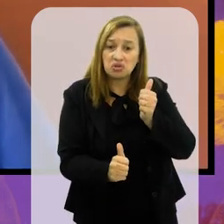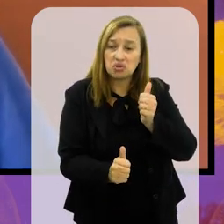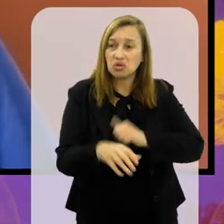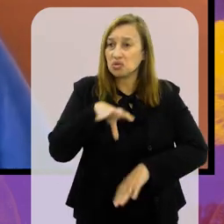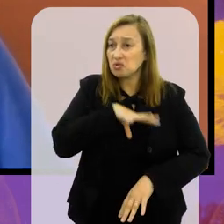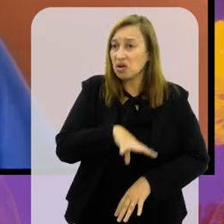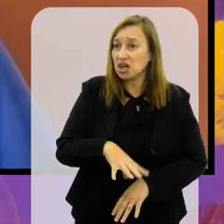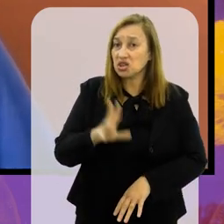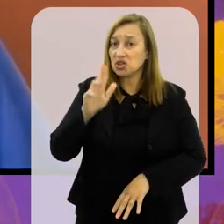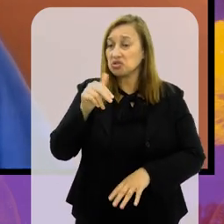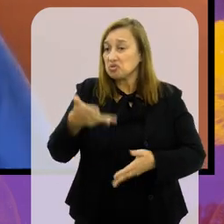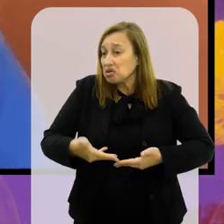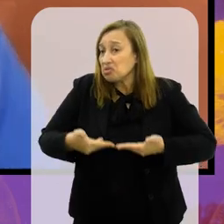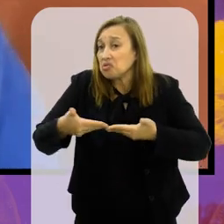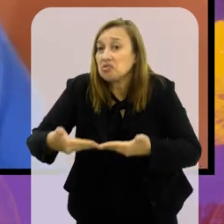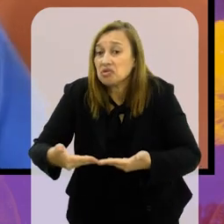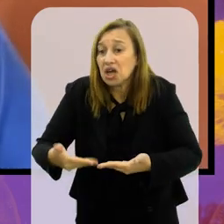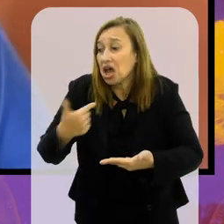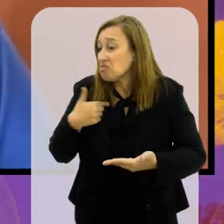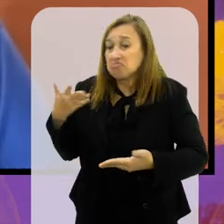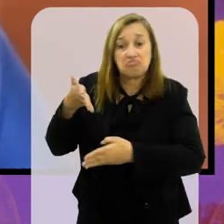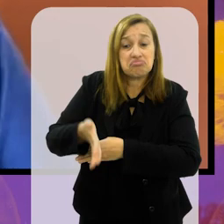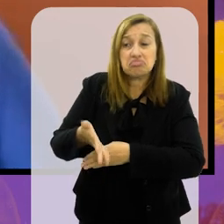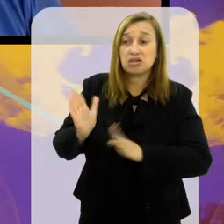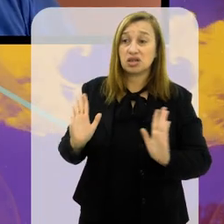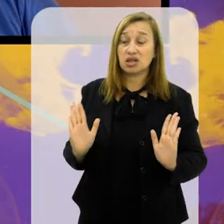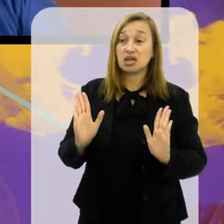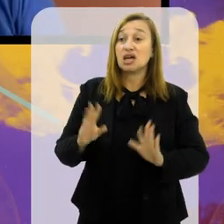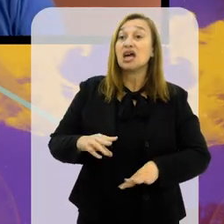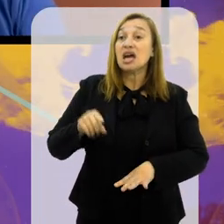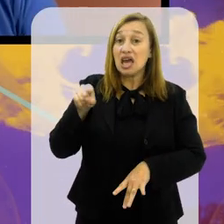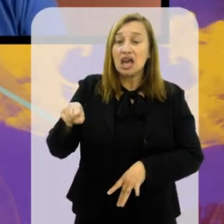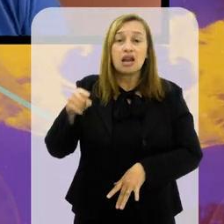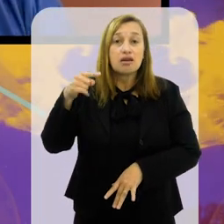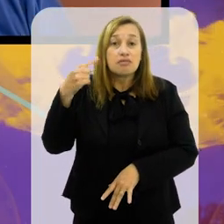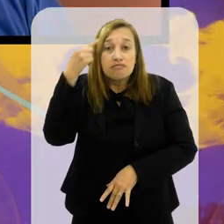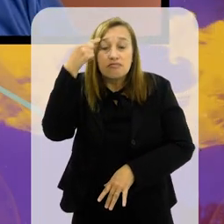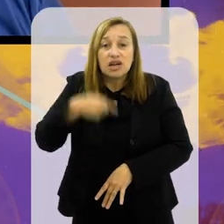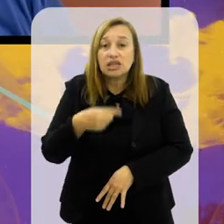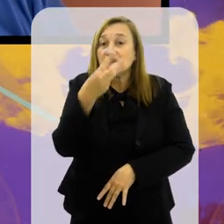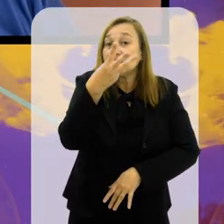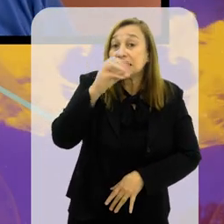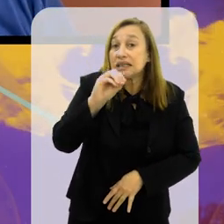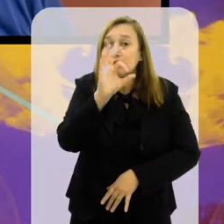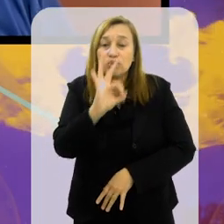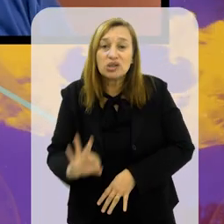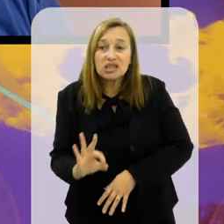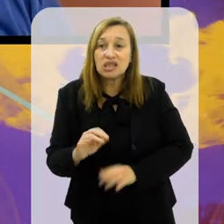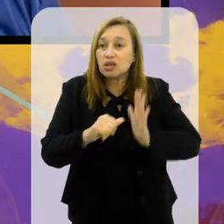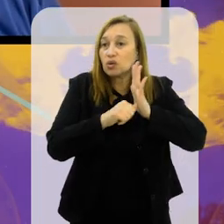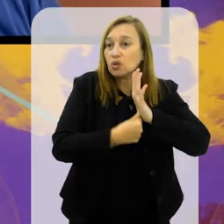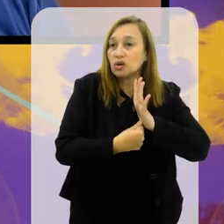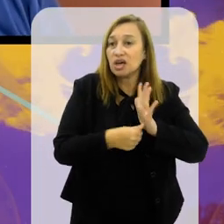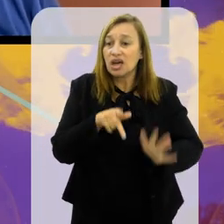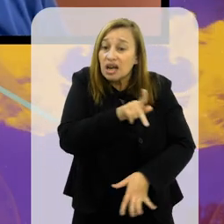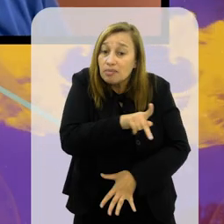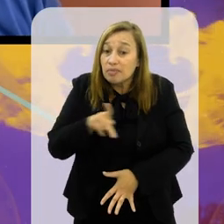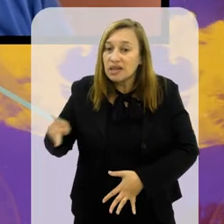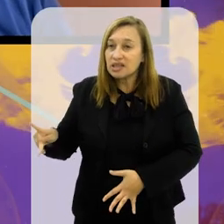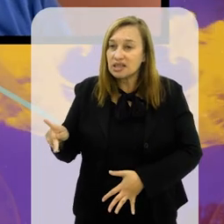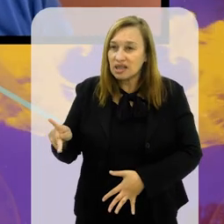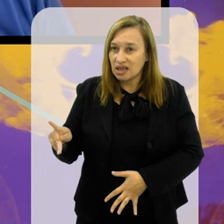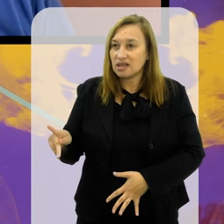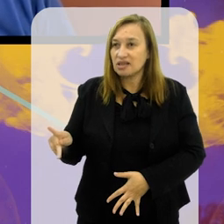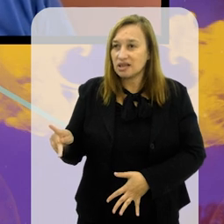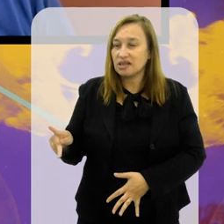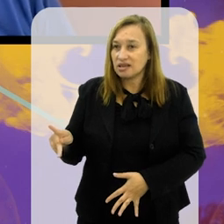do Vasco e não entrei no CT porque não me convidaram. É a realidade. E é dono de 30% do negócio. Ele